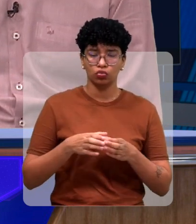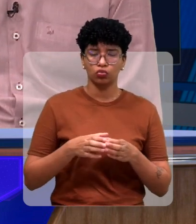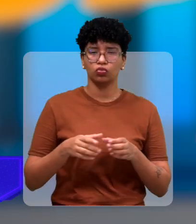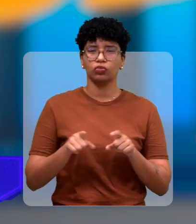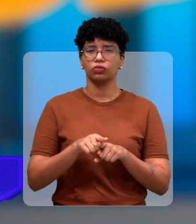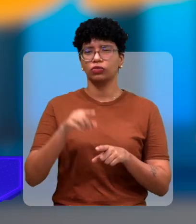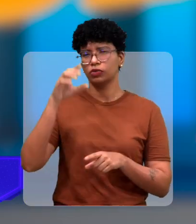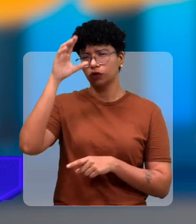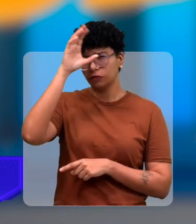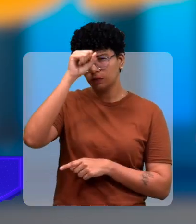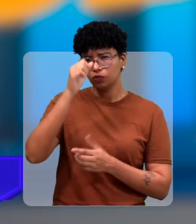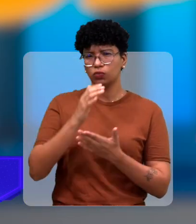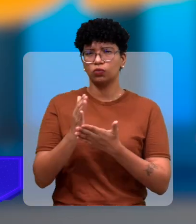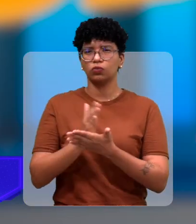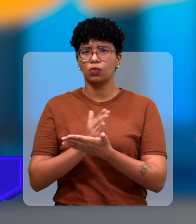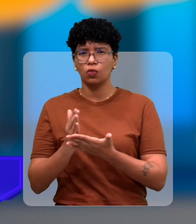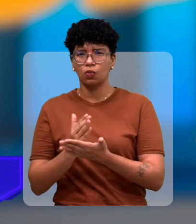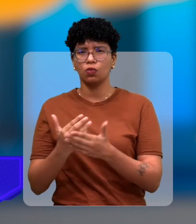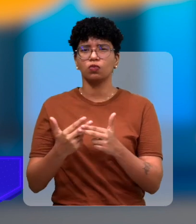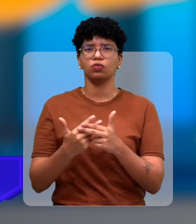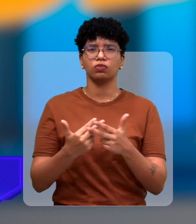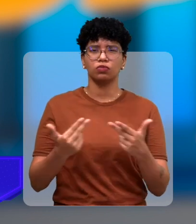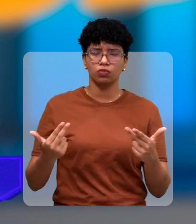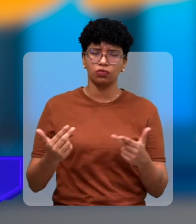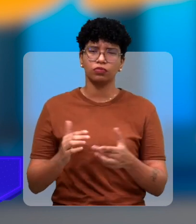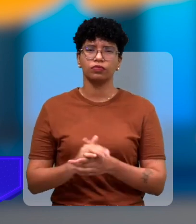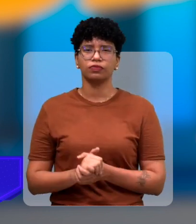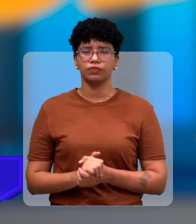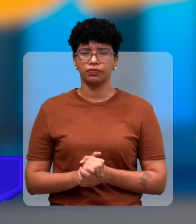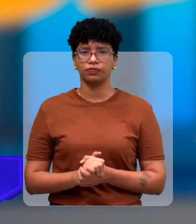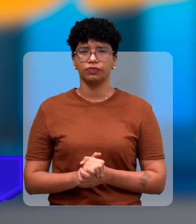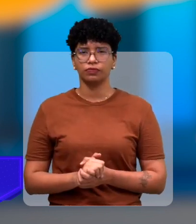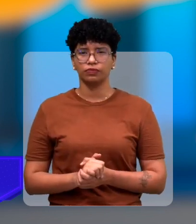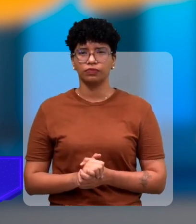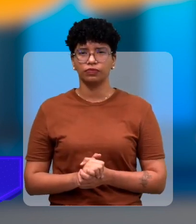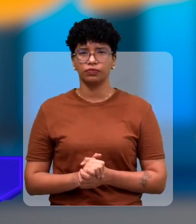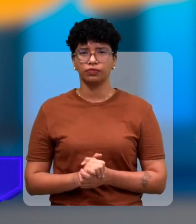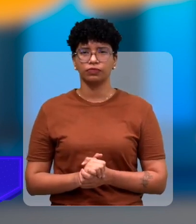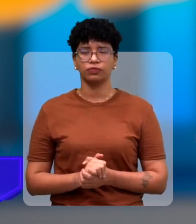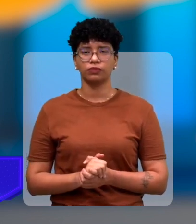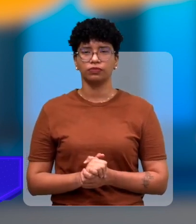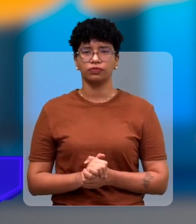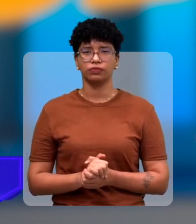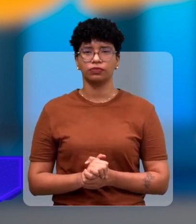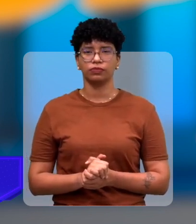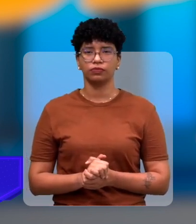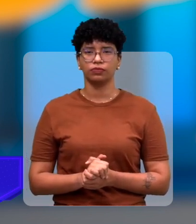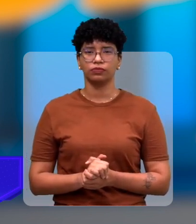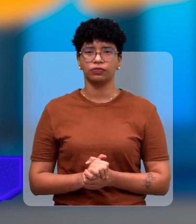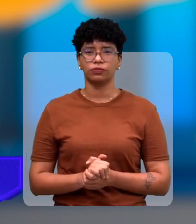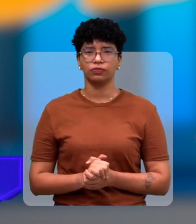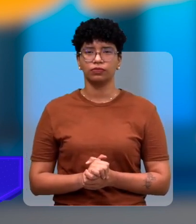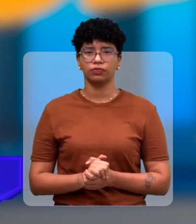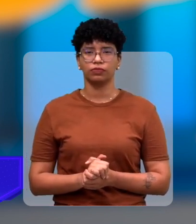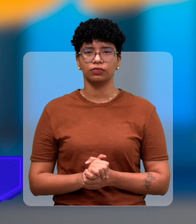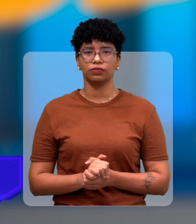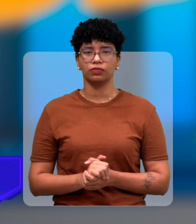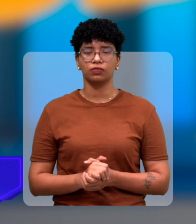e tinha aprendido algumas coisas, né? Que aprendi na diretoria da NACEP.